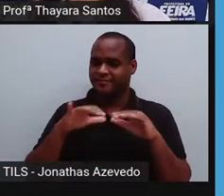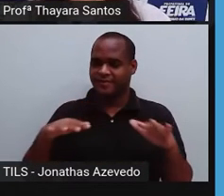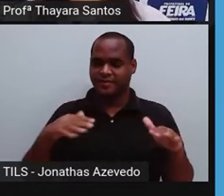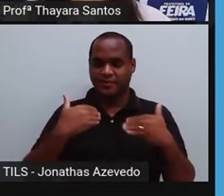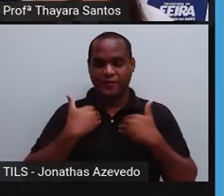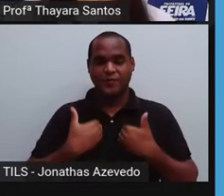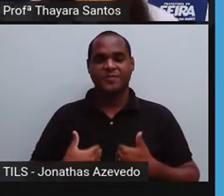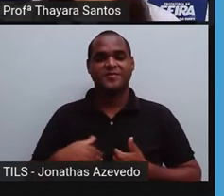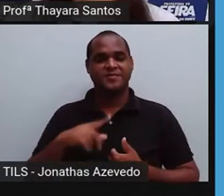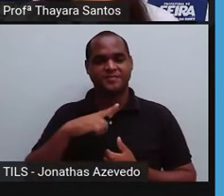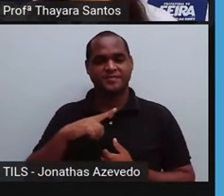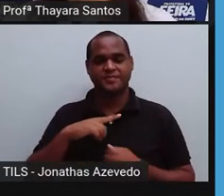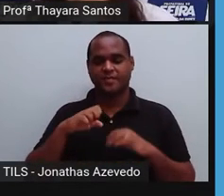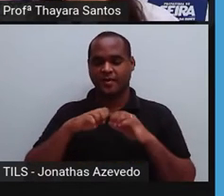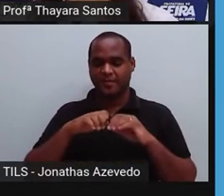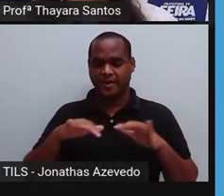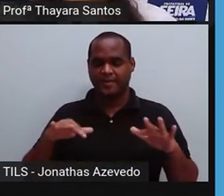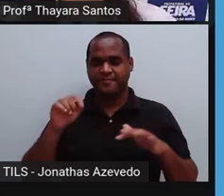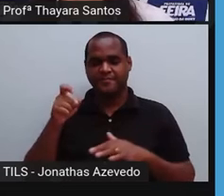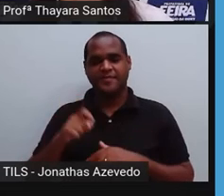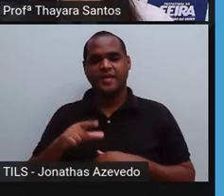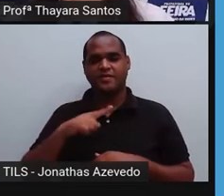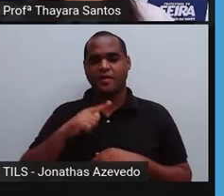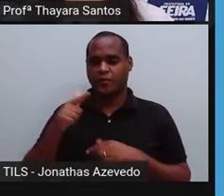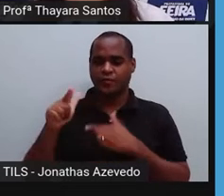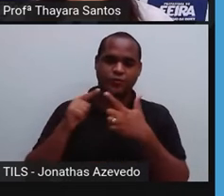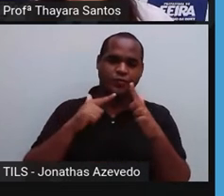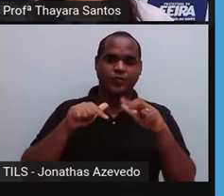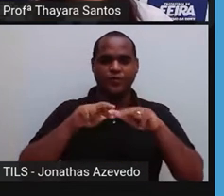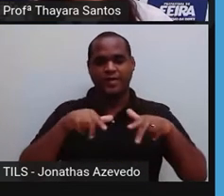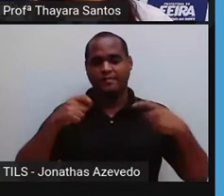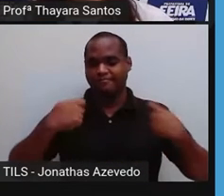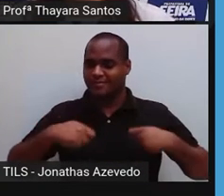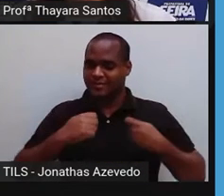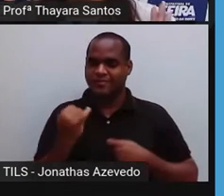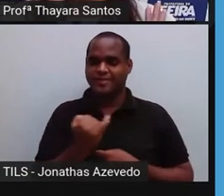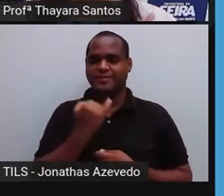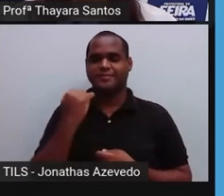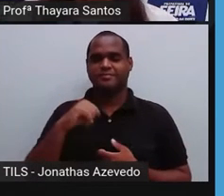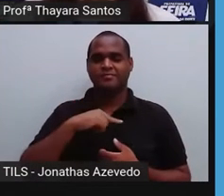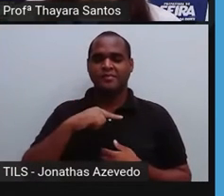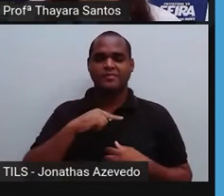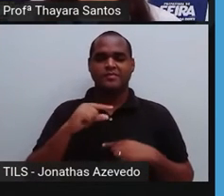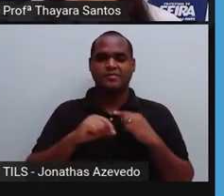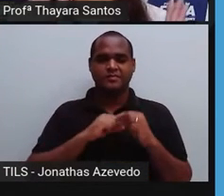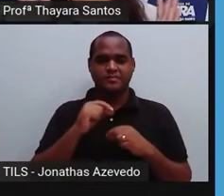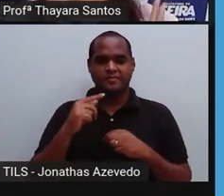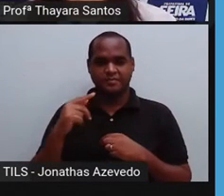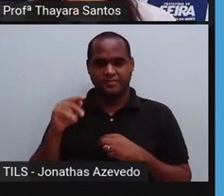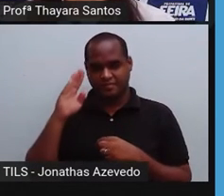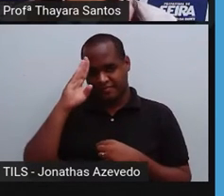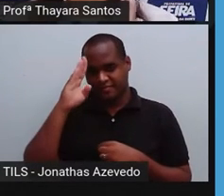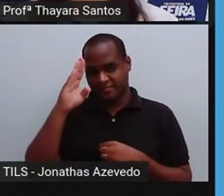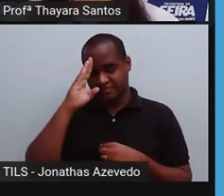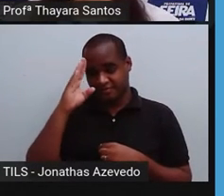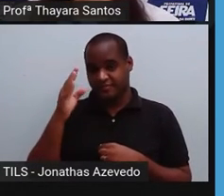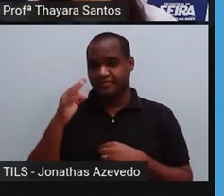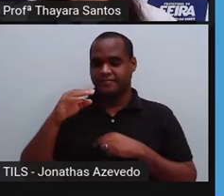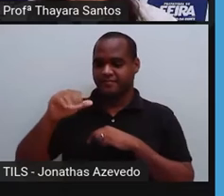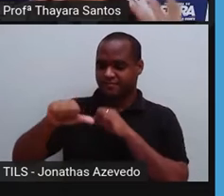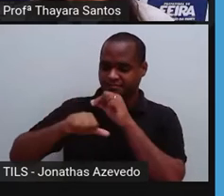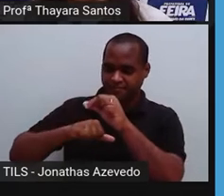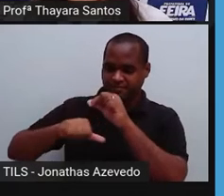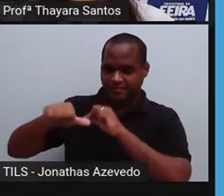do corpo para distribuir esse oxigênio para as partes do corpo que estão precisando dele. Então, função da hemácia, transporte do